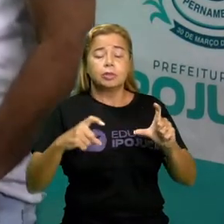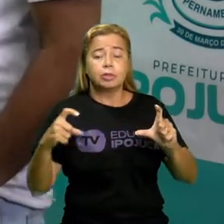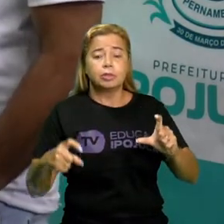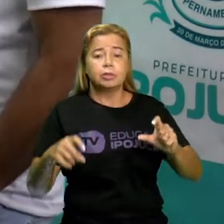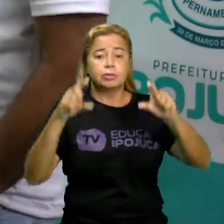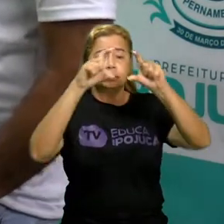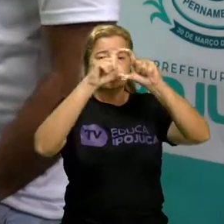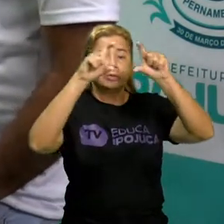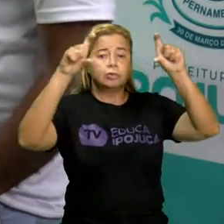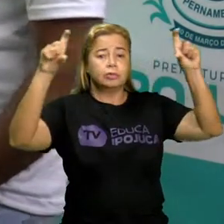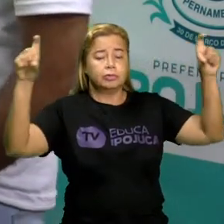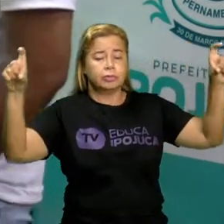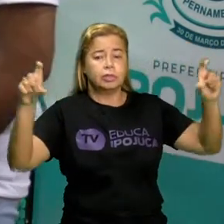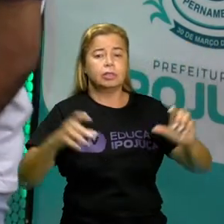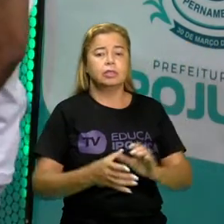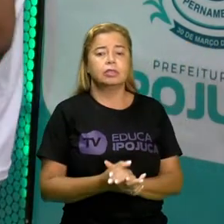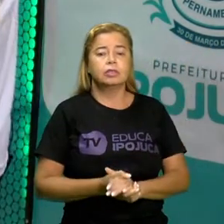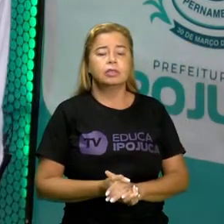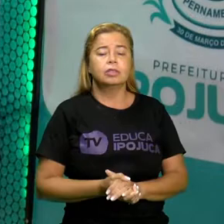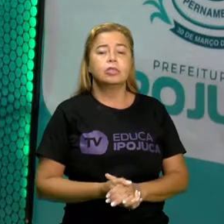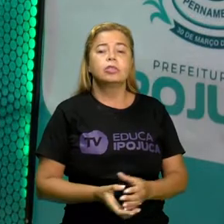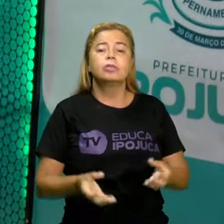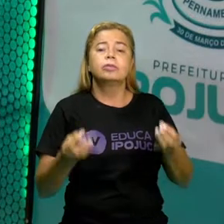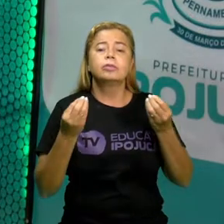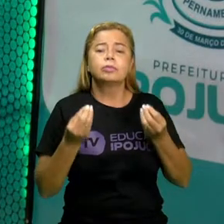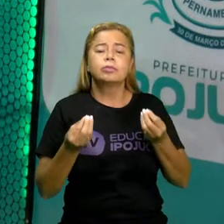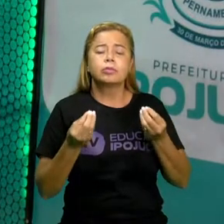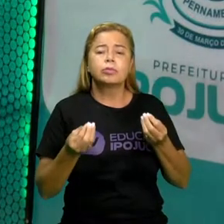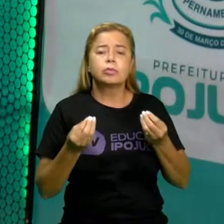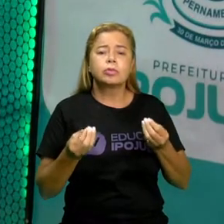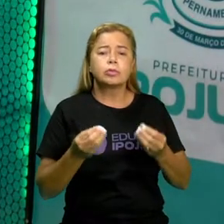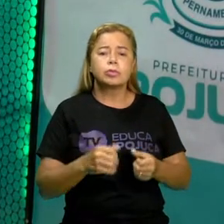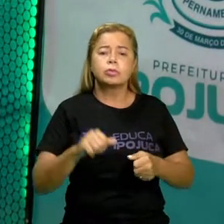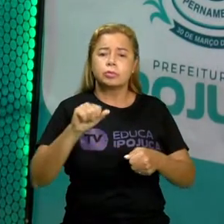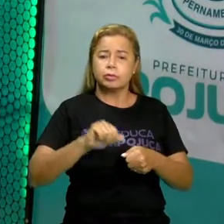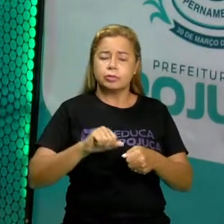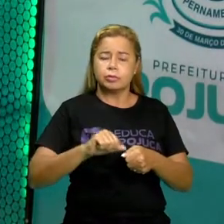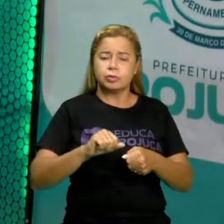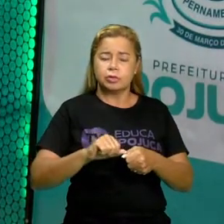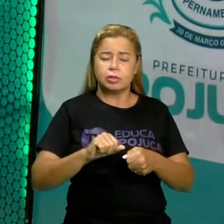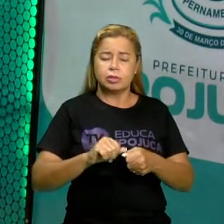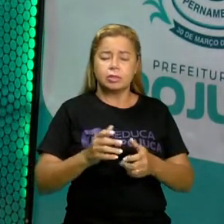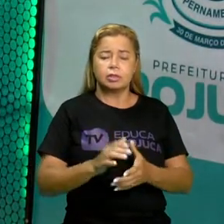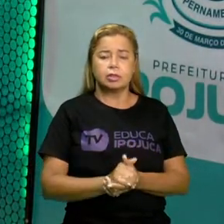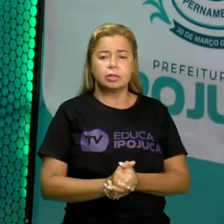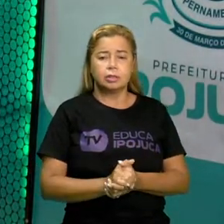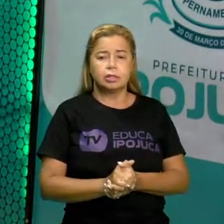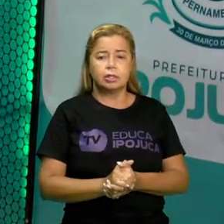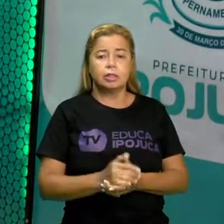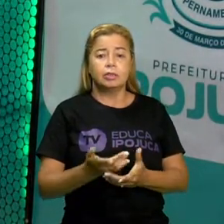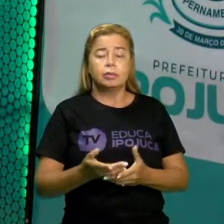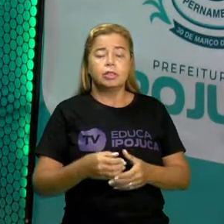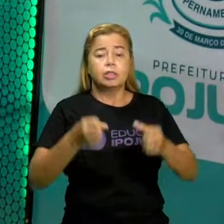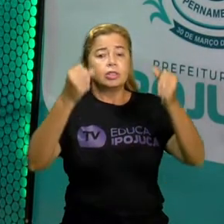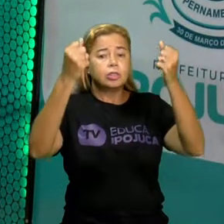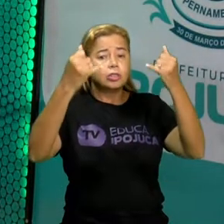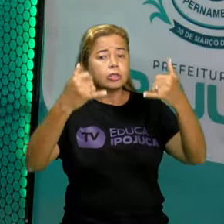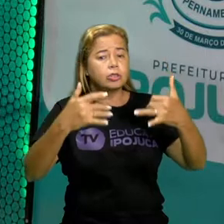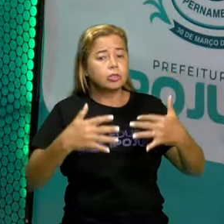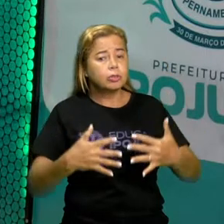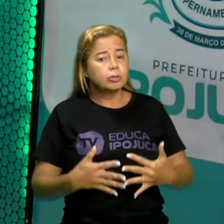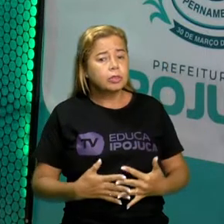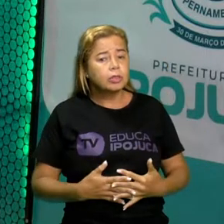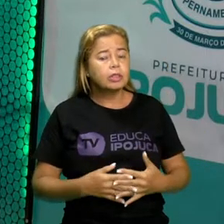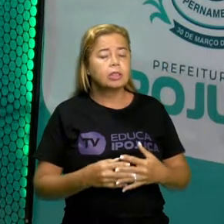frases. Como que ficaria cada um deles do jeito que eu expliquei para vocês anteriormente? Ele vem no começo de